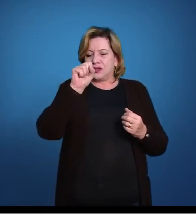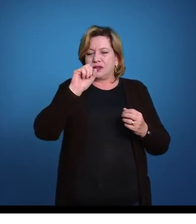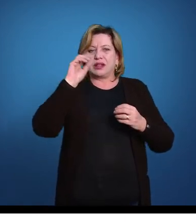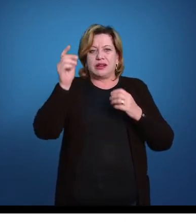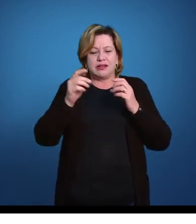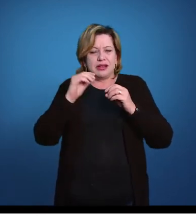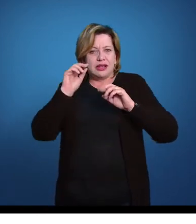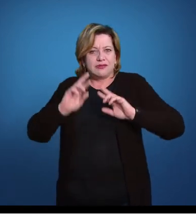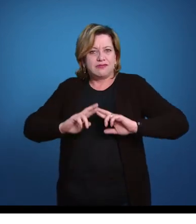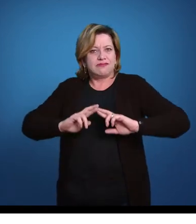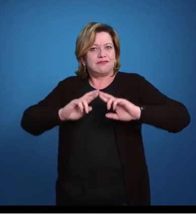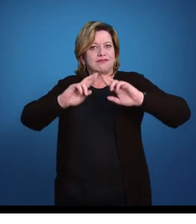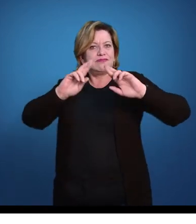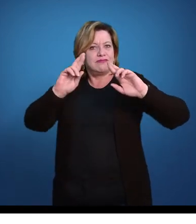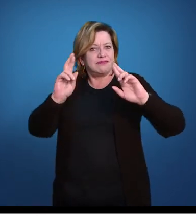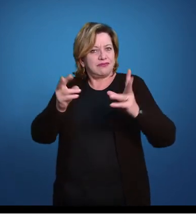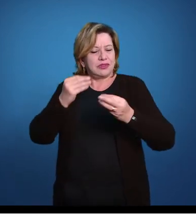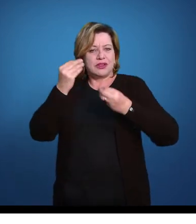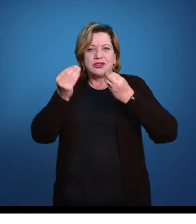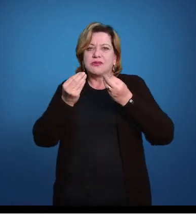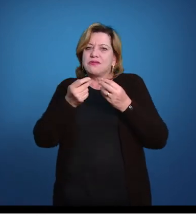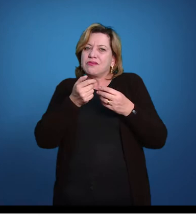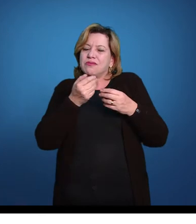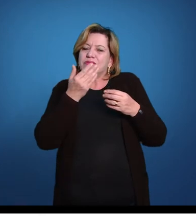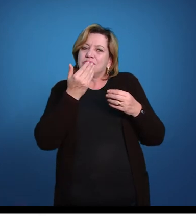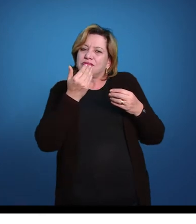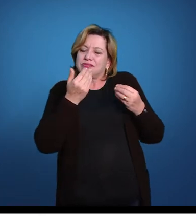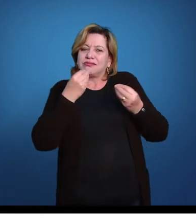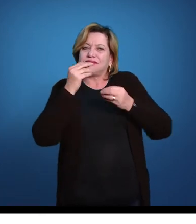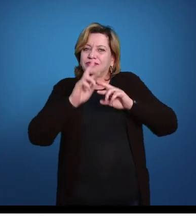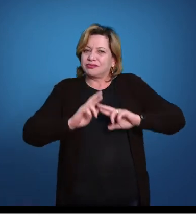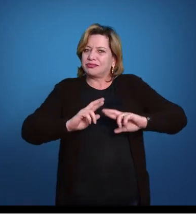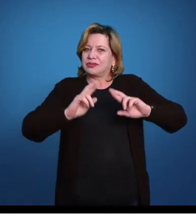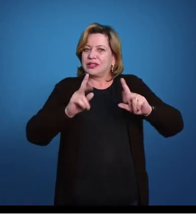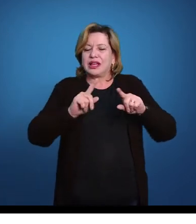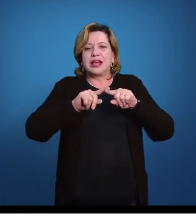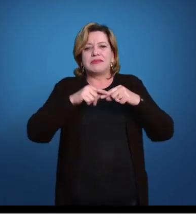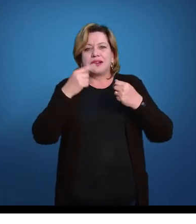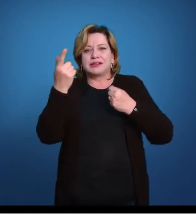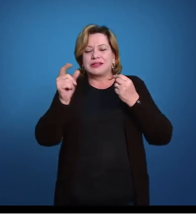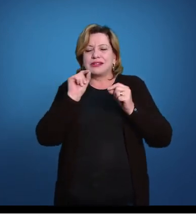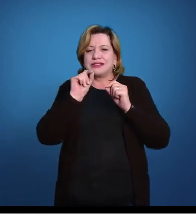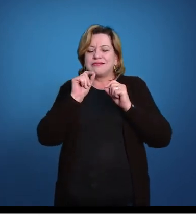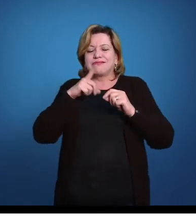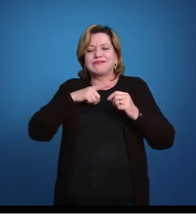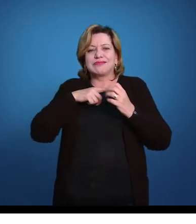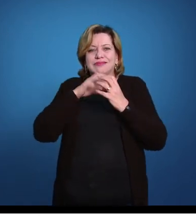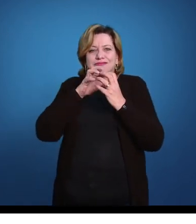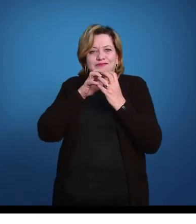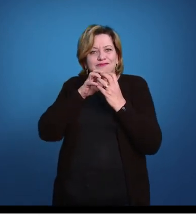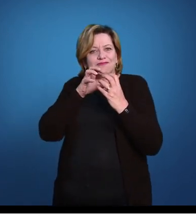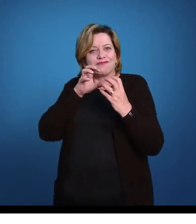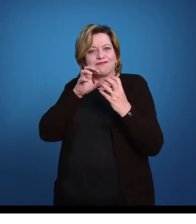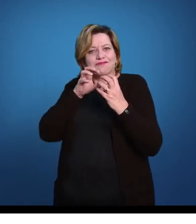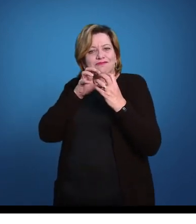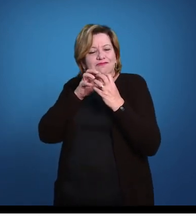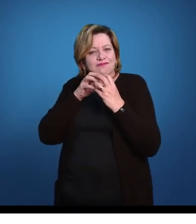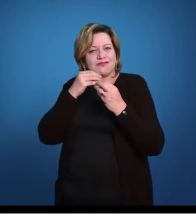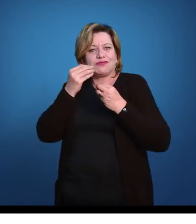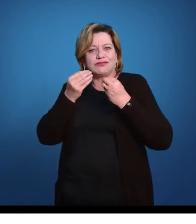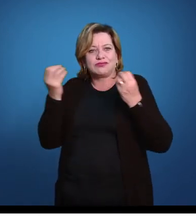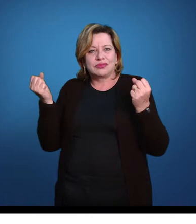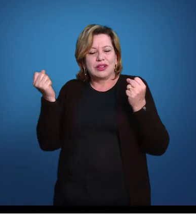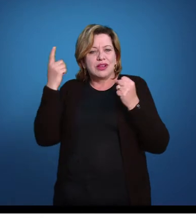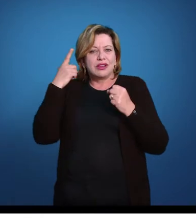é um tipo muito restrito de alimentação. Agora os animais mandibulados, os que têm mandíbula, os guinatos tomados, aí sim